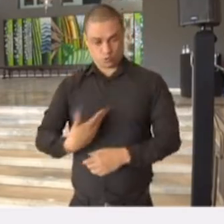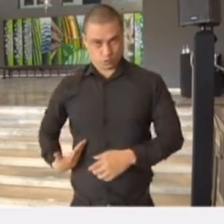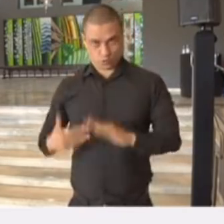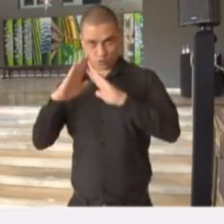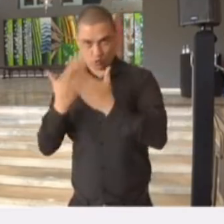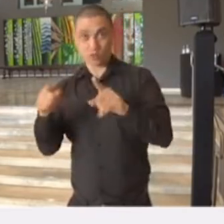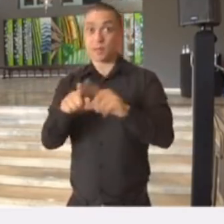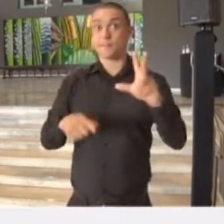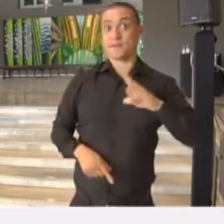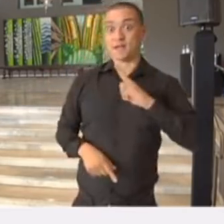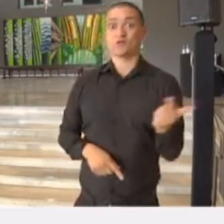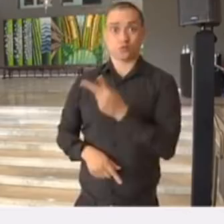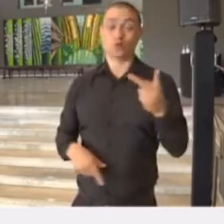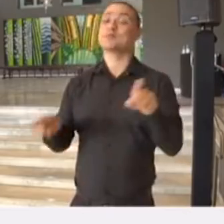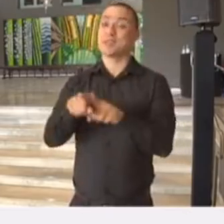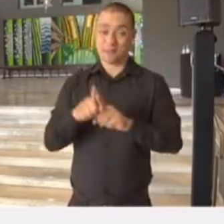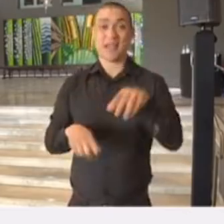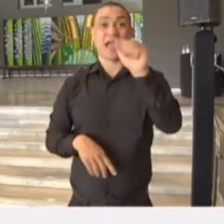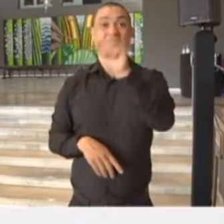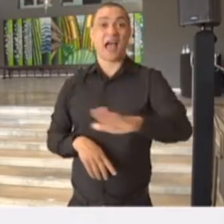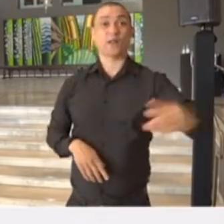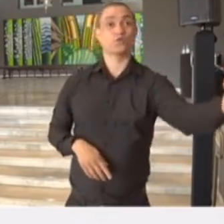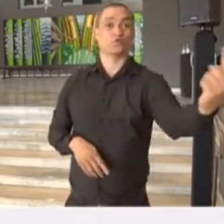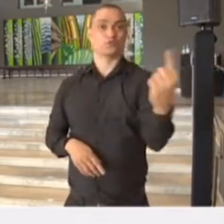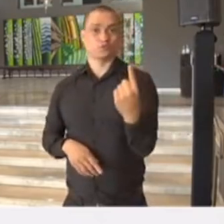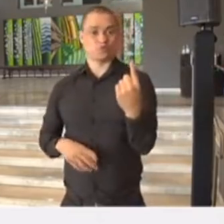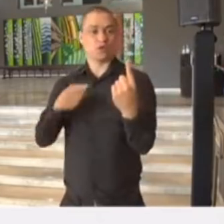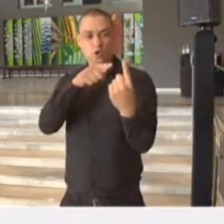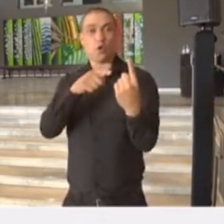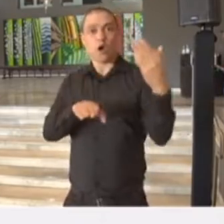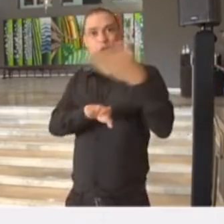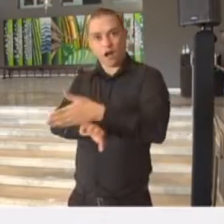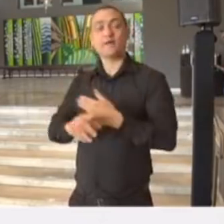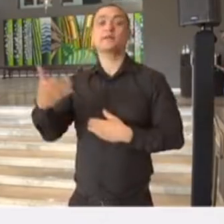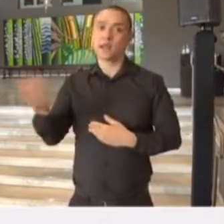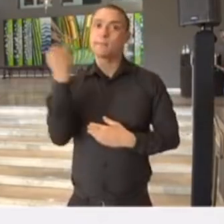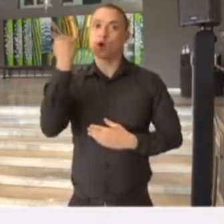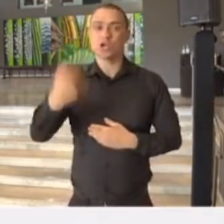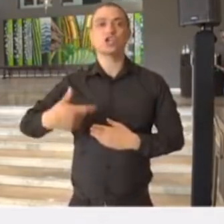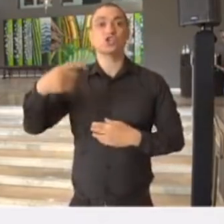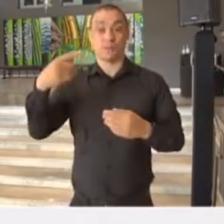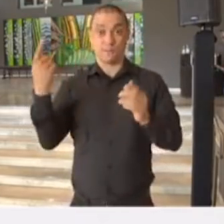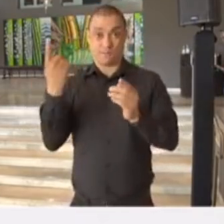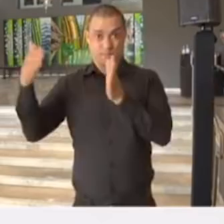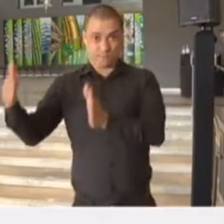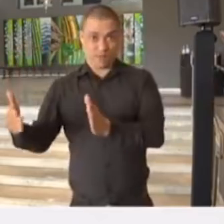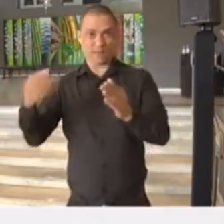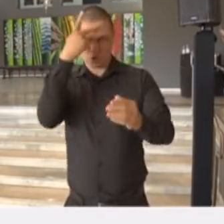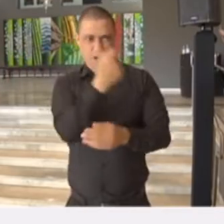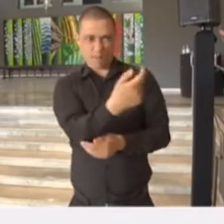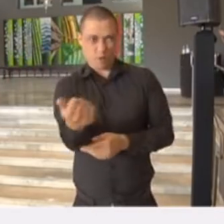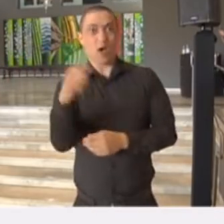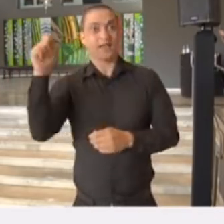privadas, que também façam a aferição da temperatura das pessoas à entrada, por isso é importante na fase 1 ter menos estudantes,